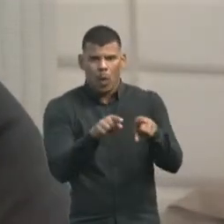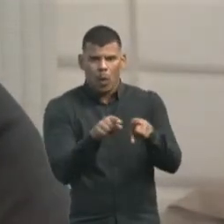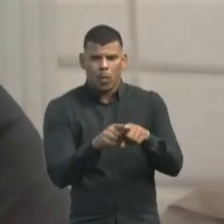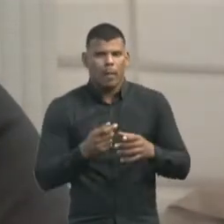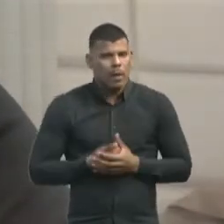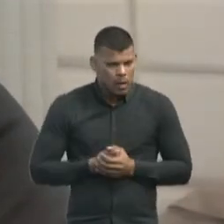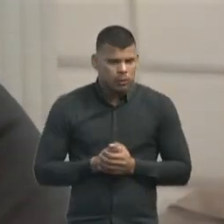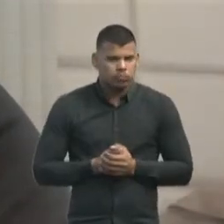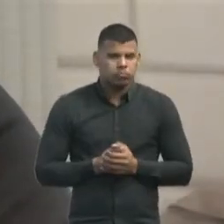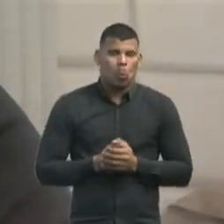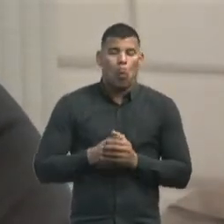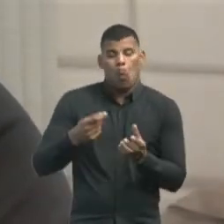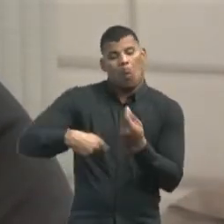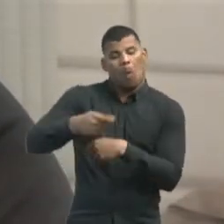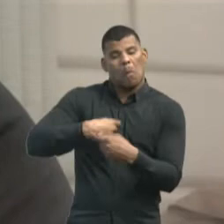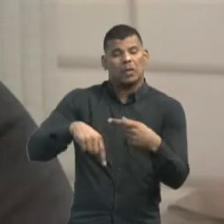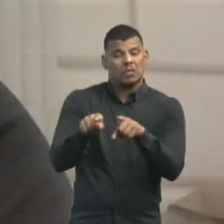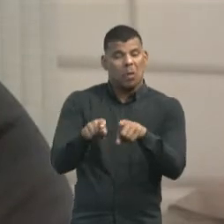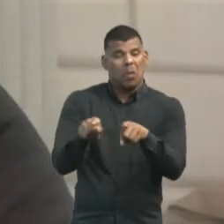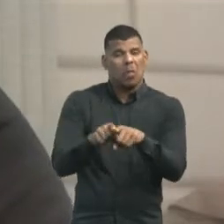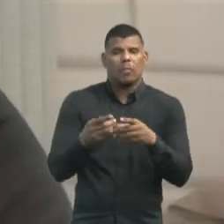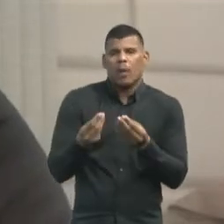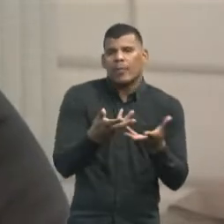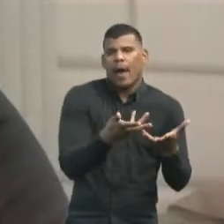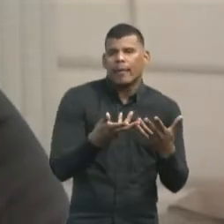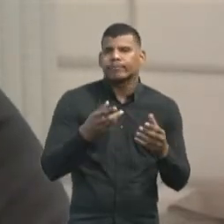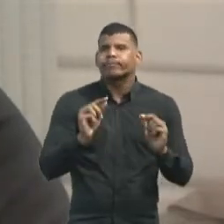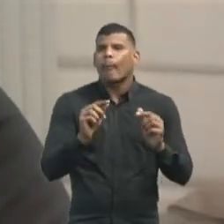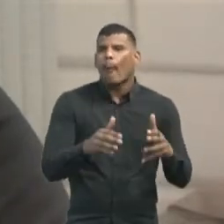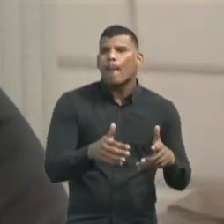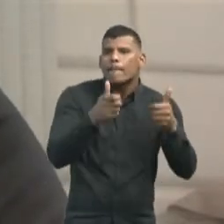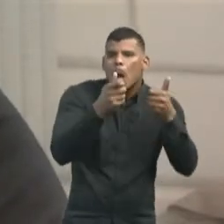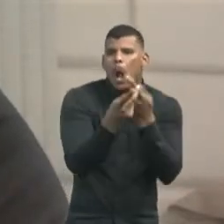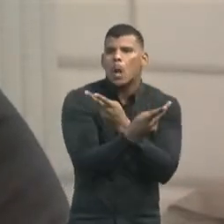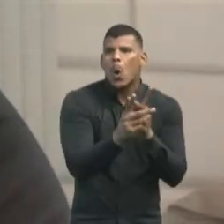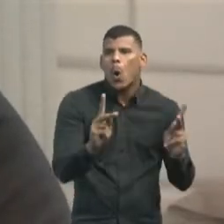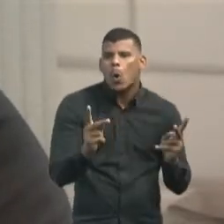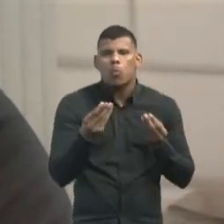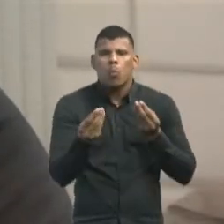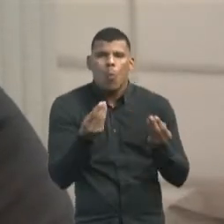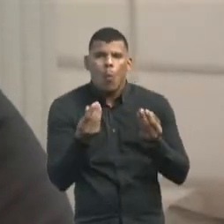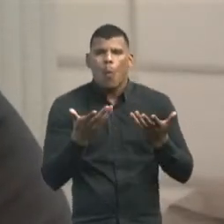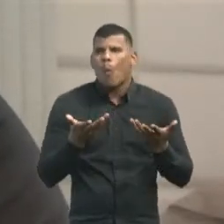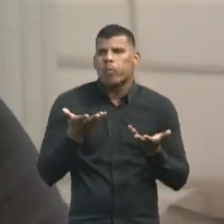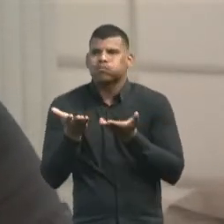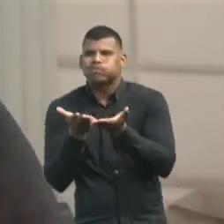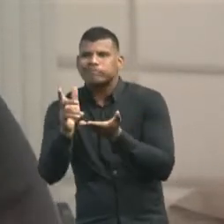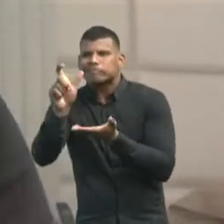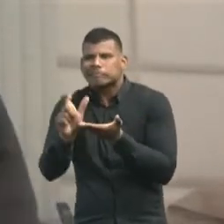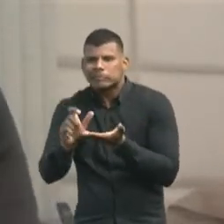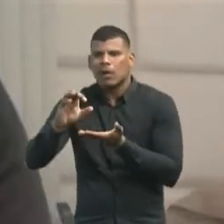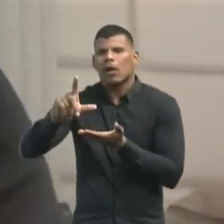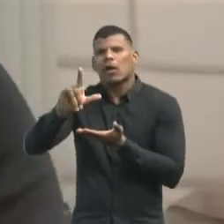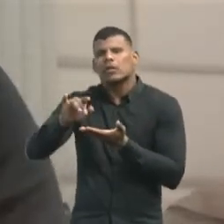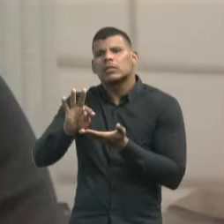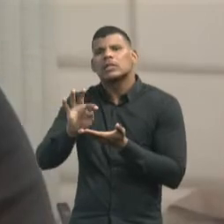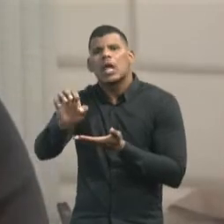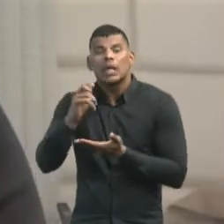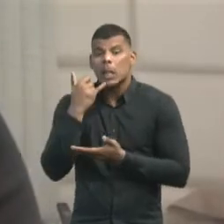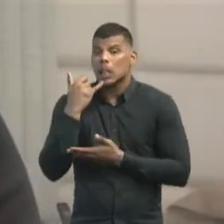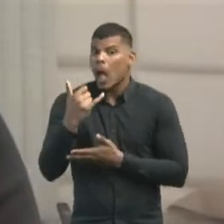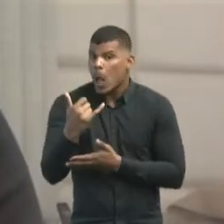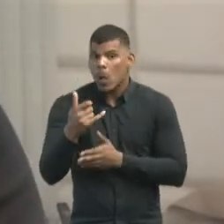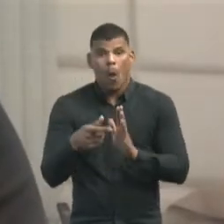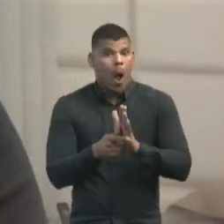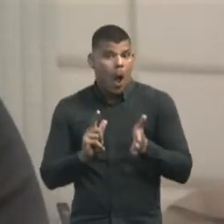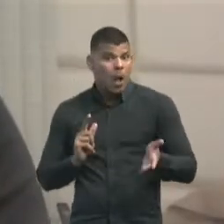comercial e no mercado, então a gente tentou melhorar um pouquinho como o pessoal tratava o cliente, principalmente por telefone, que era uma coisa que